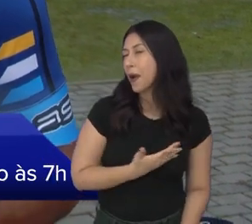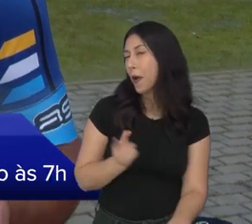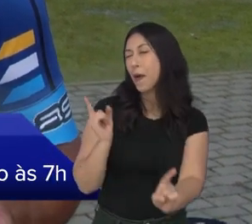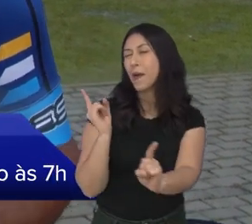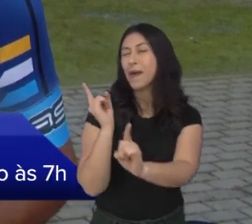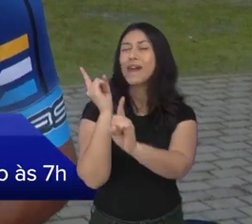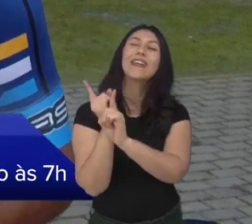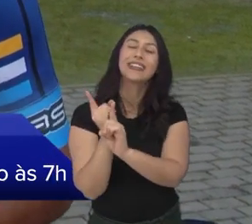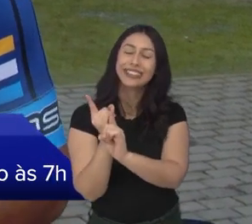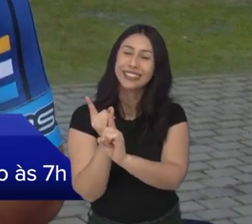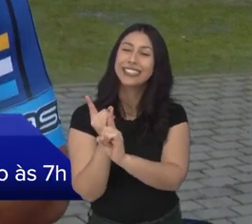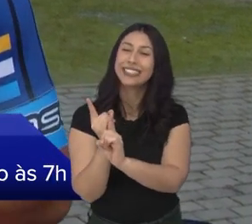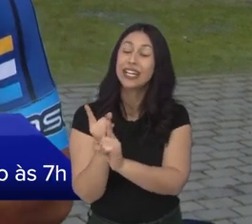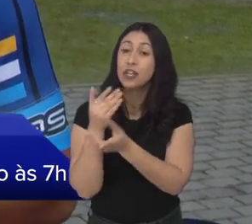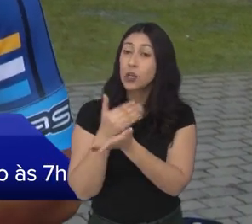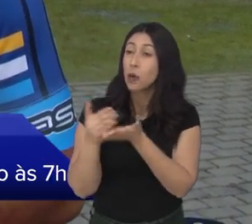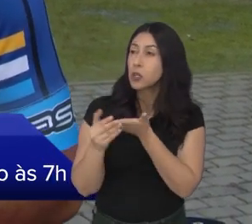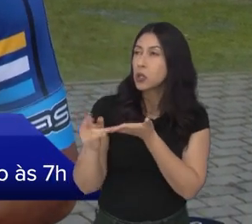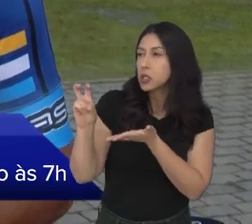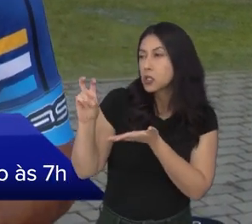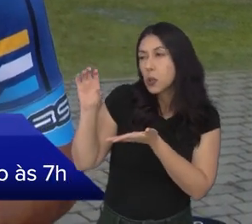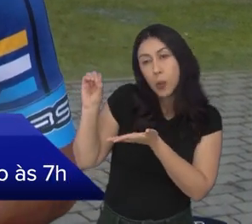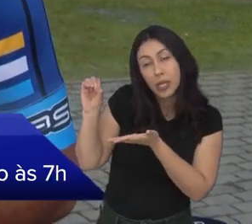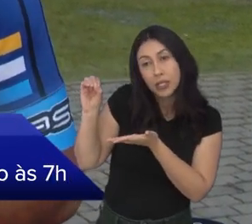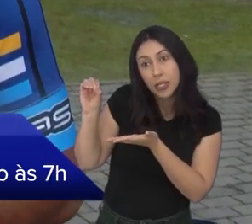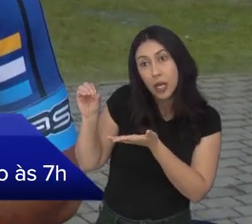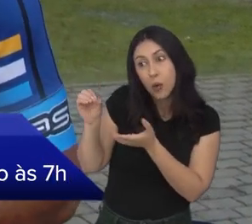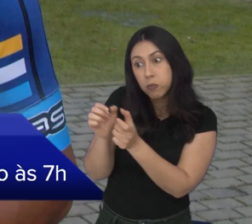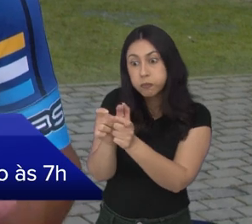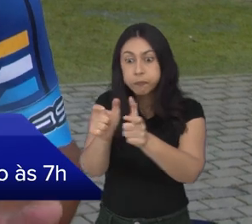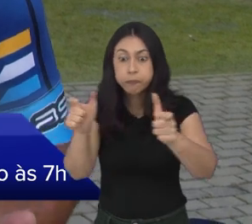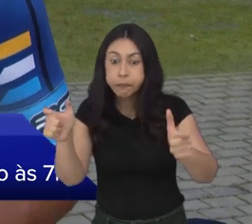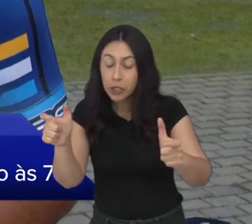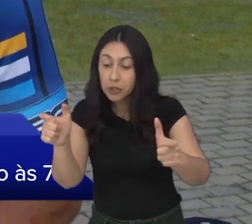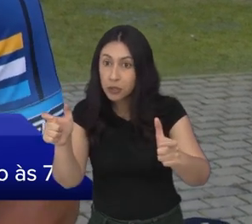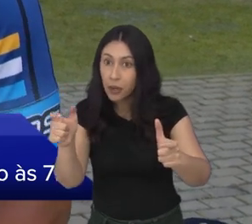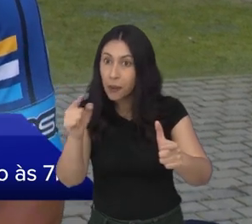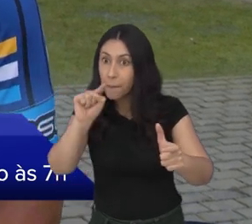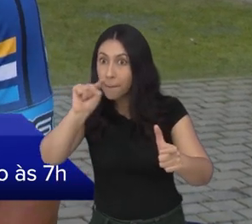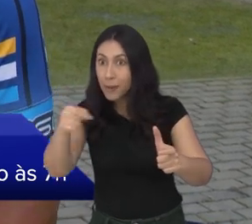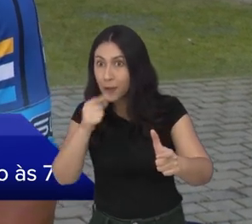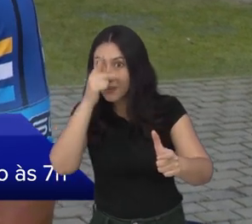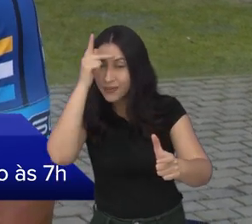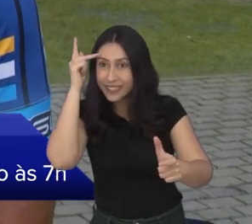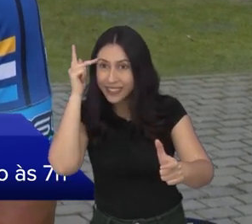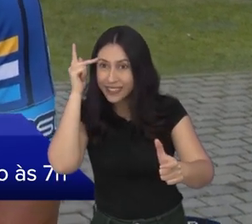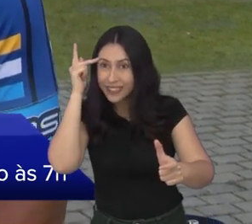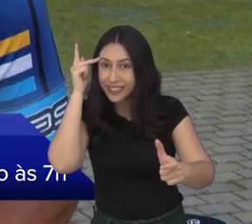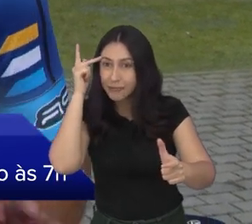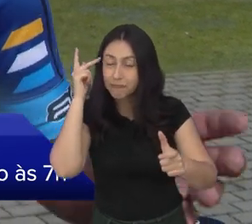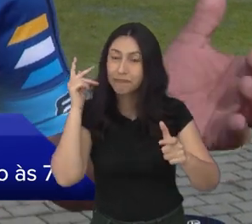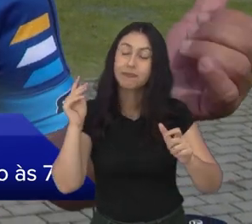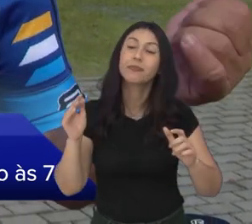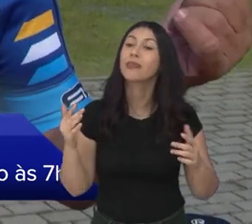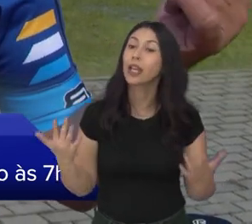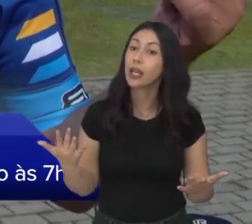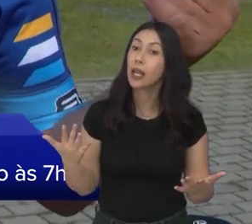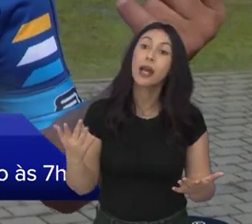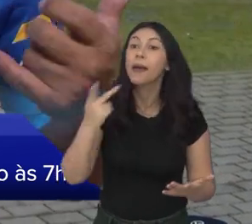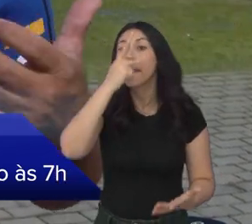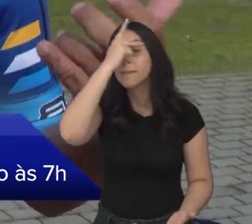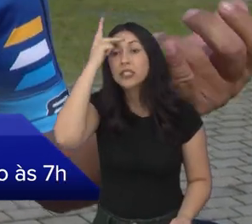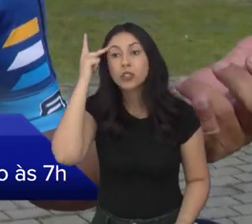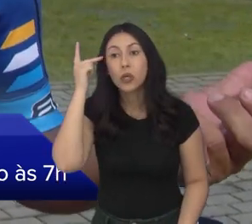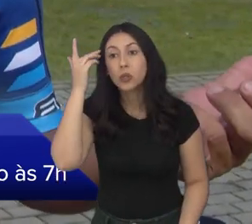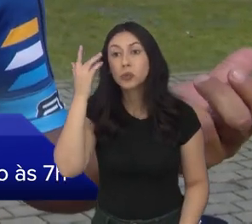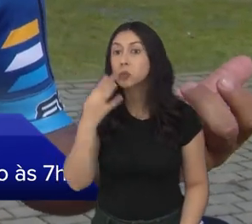amigos que a gente faz todo ano aí. A gente começou com 50, 60 ciclistas, hoje tá dando uma média de mil pessoas. Aí,